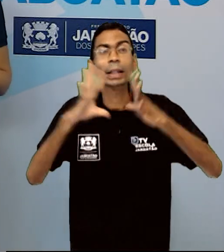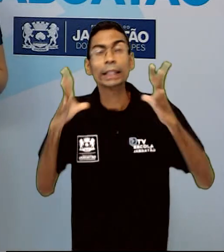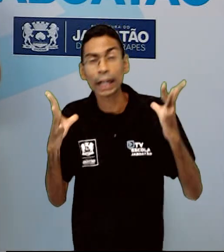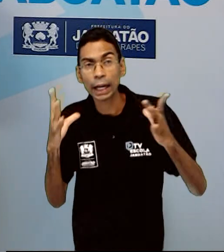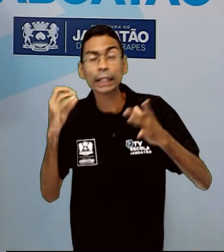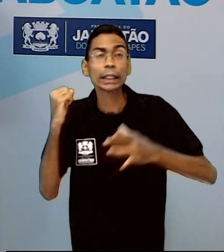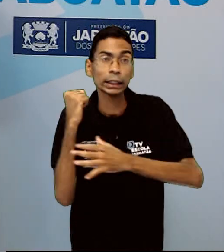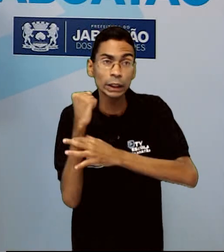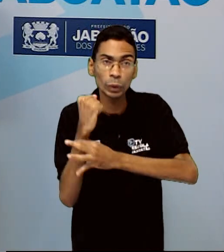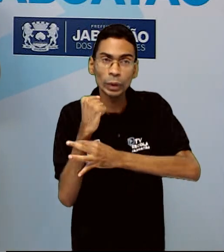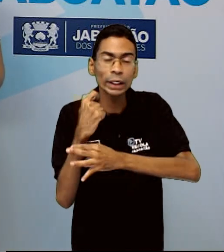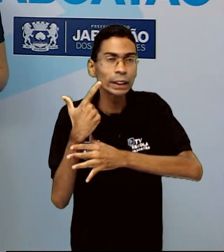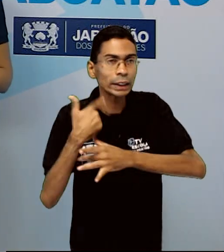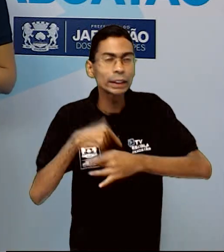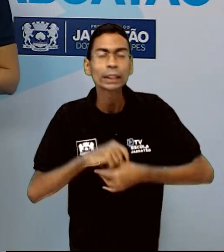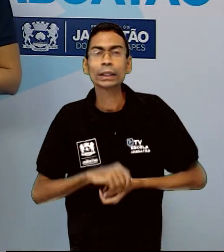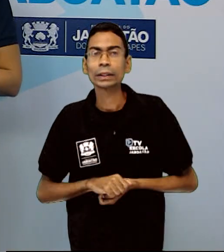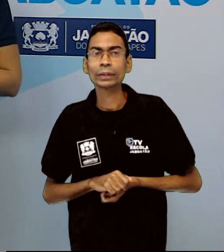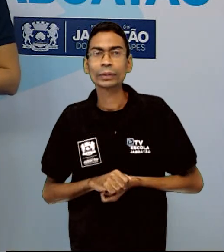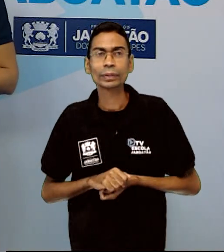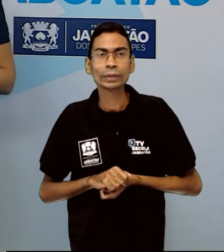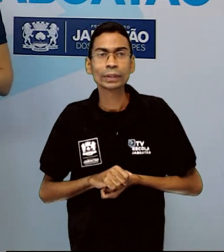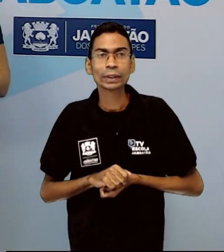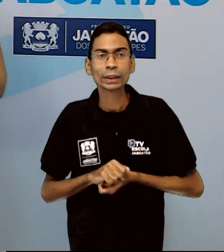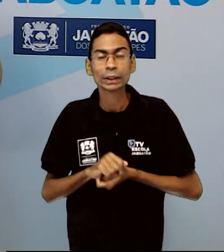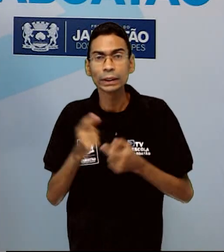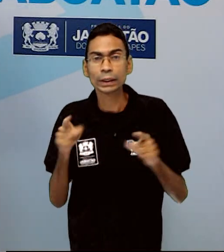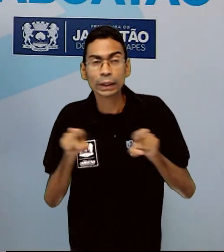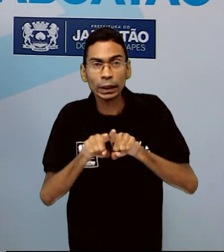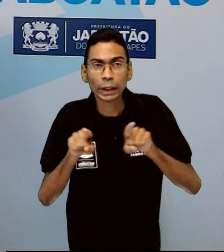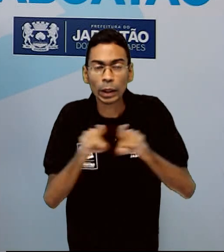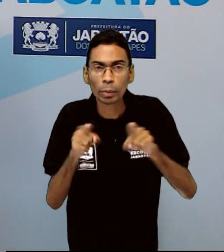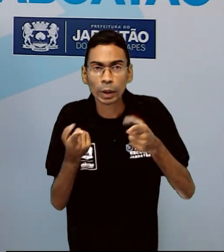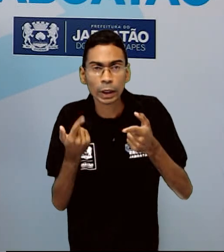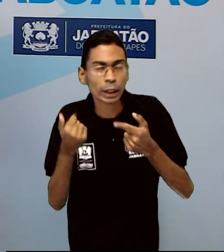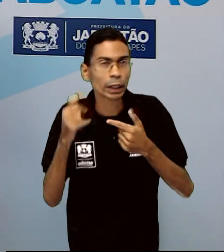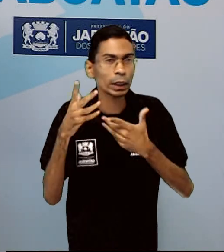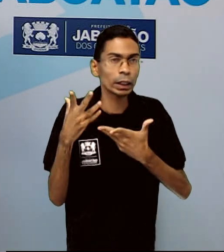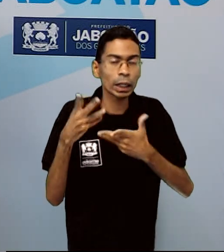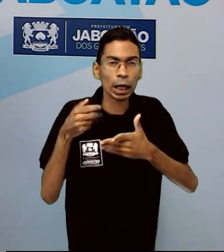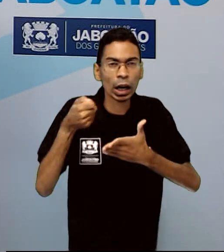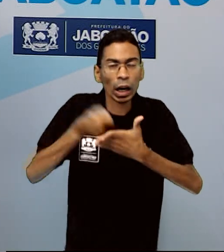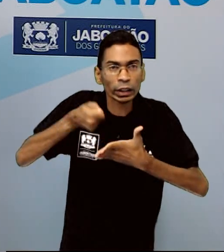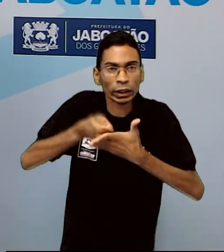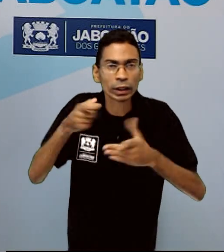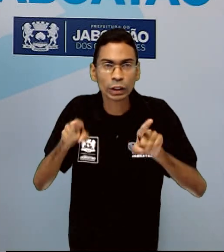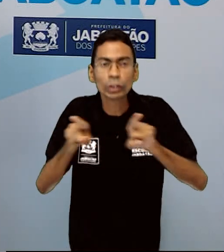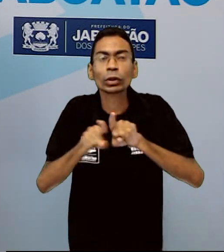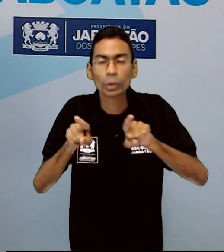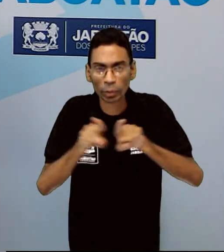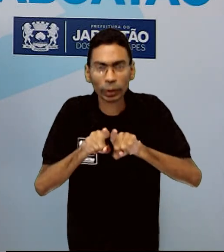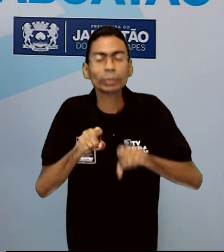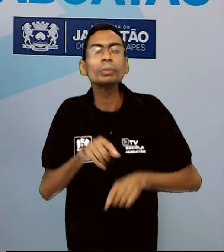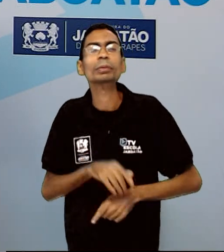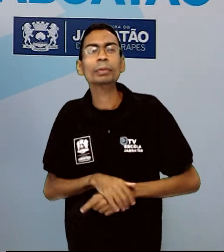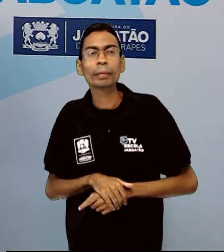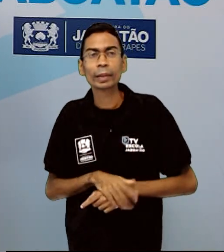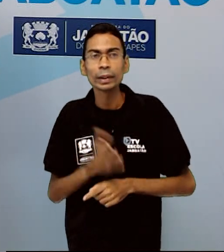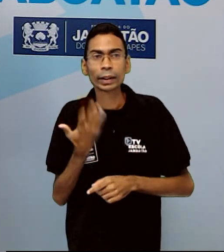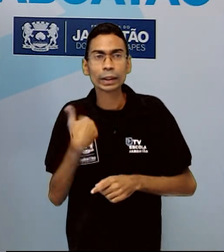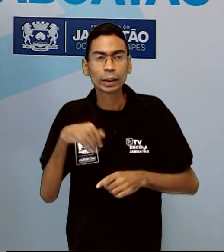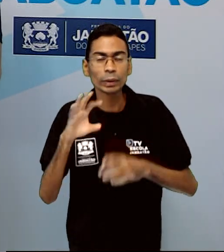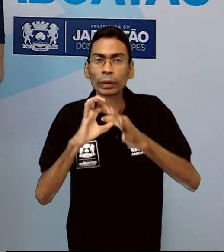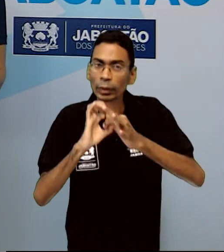resistência a opressão. E no artigo 4º, ele versa sobre a liberdade, ela consiste em